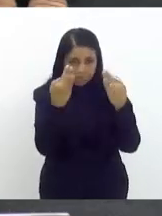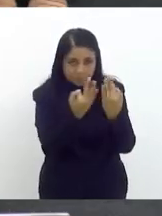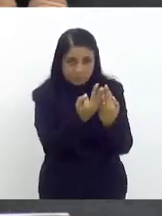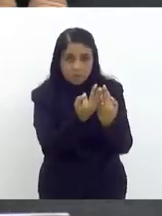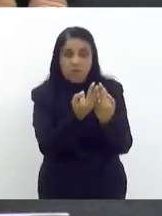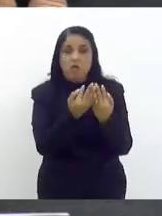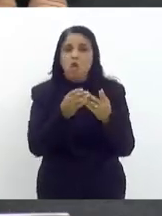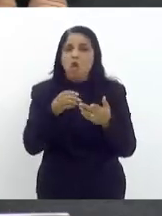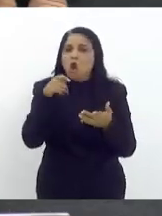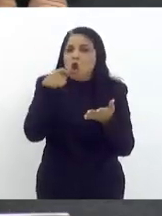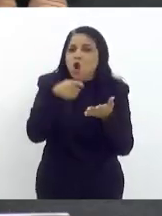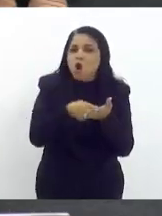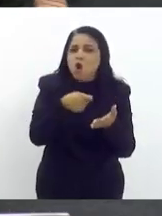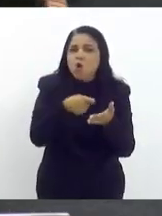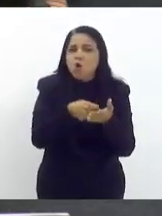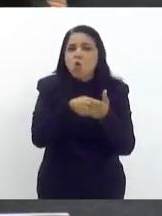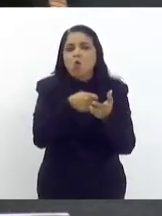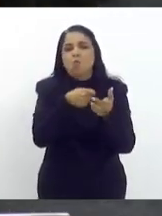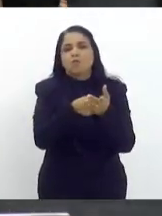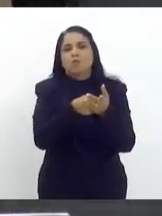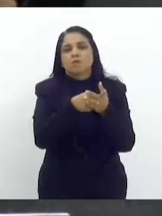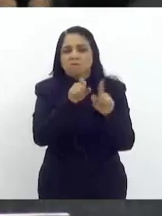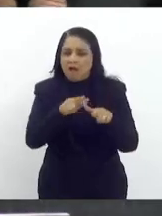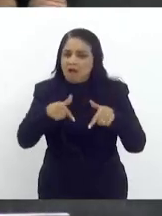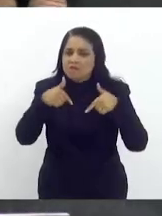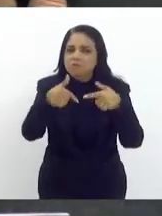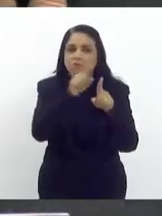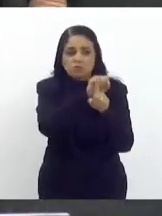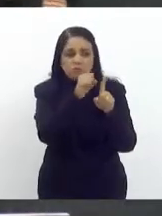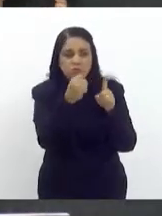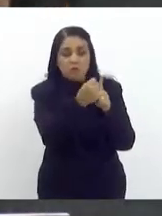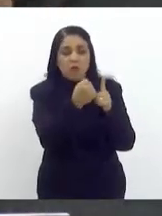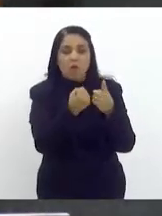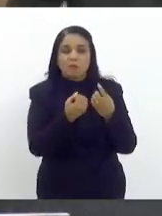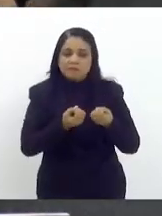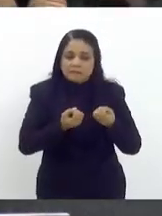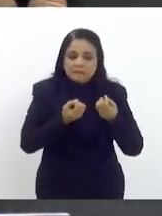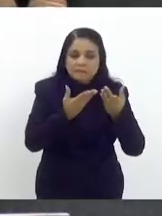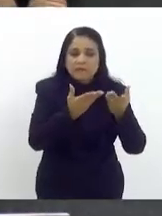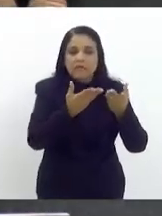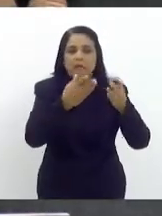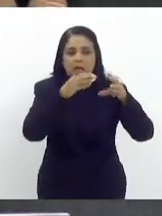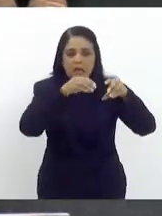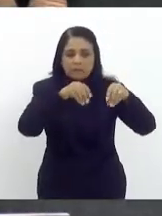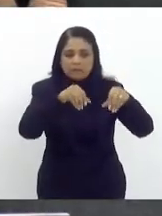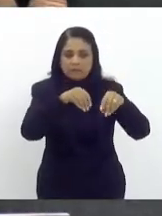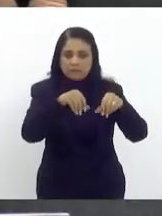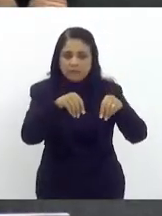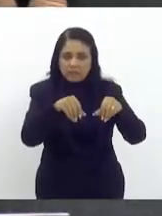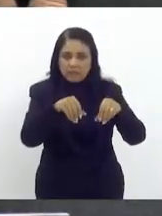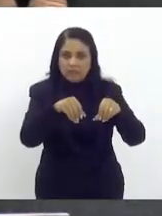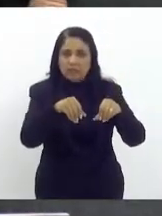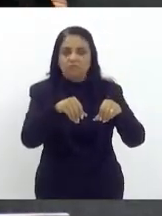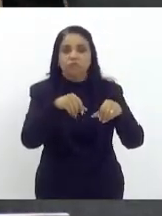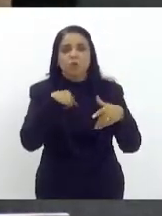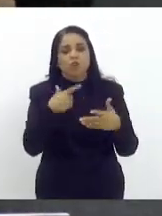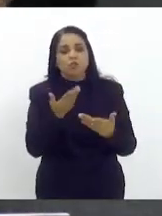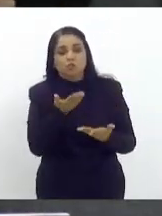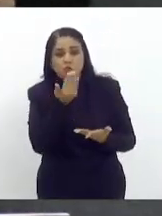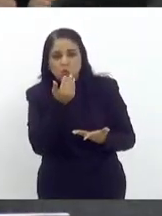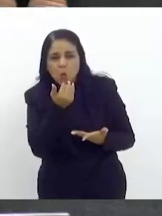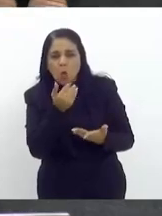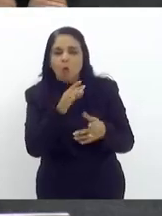social no sentido de entregar para a terra aquilo que é necessário que nós extraímos dela ou seja